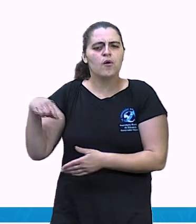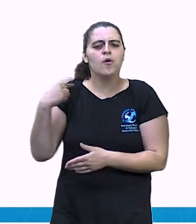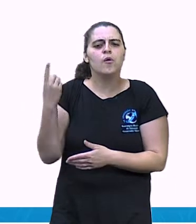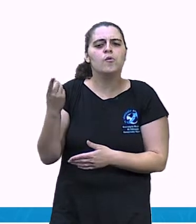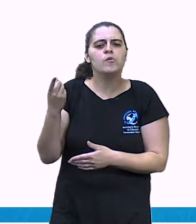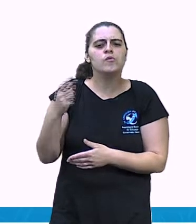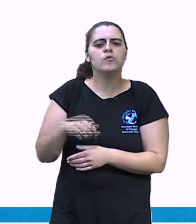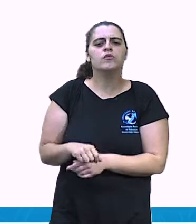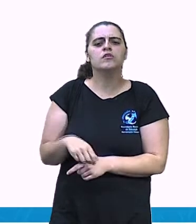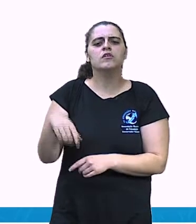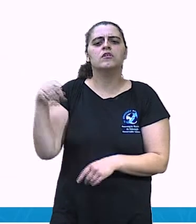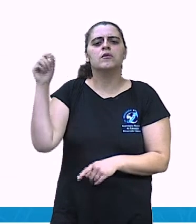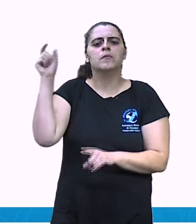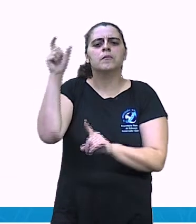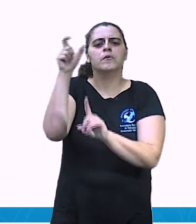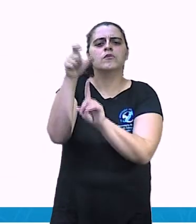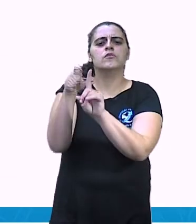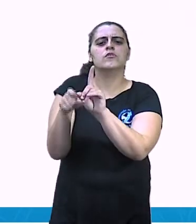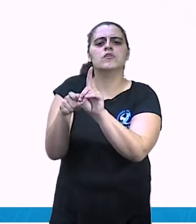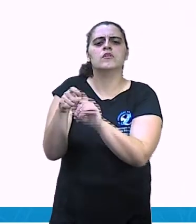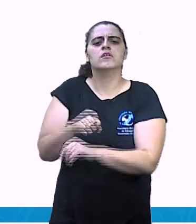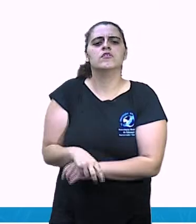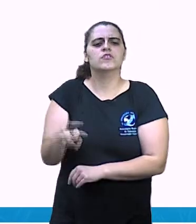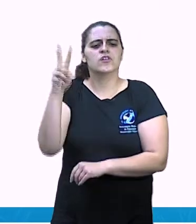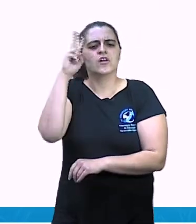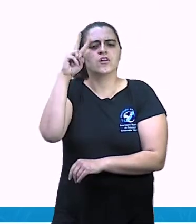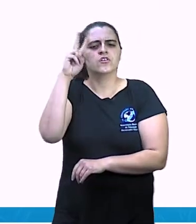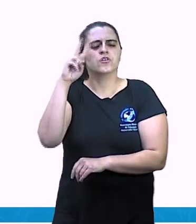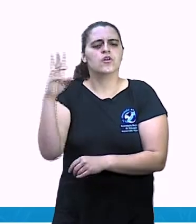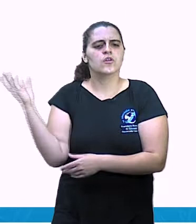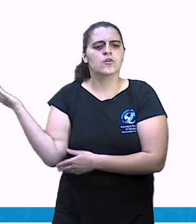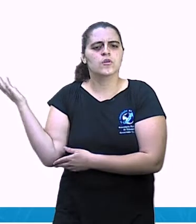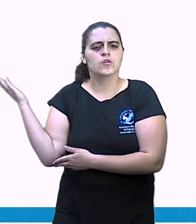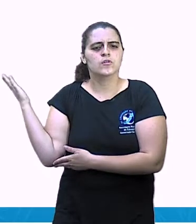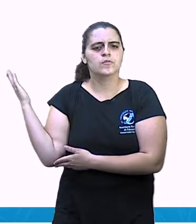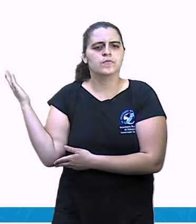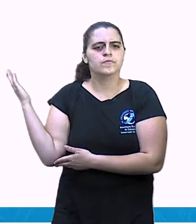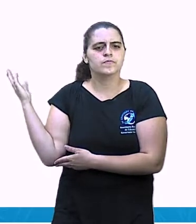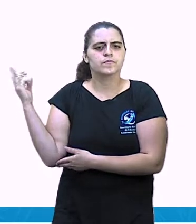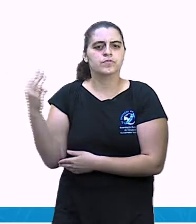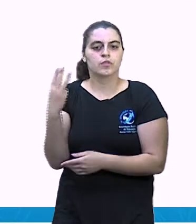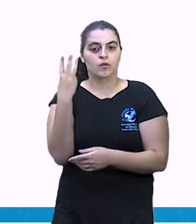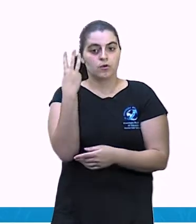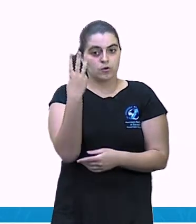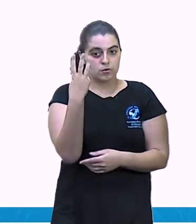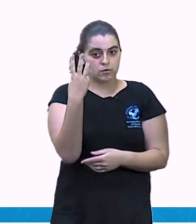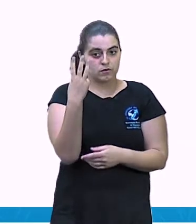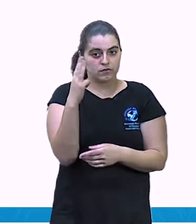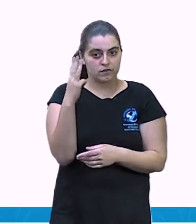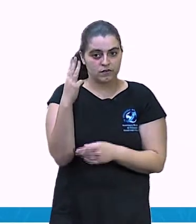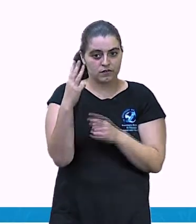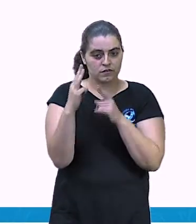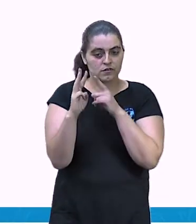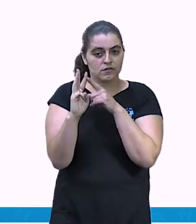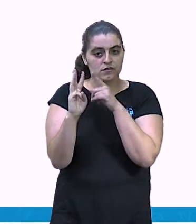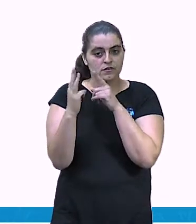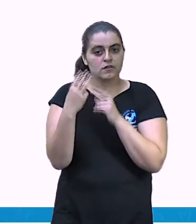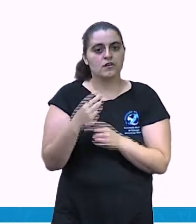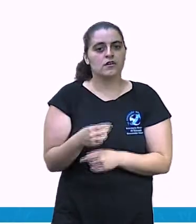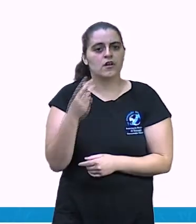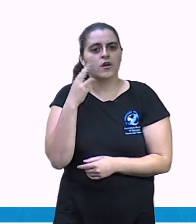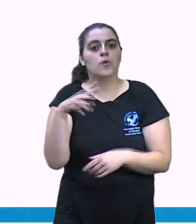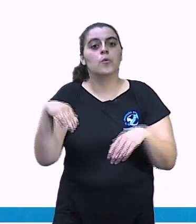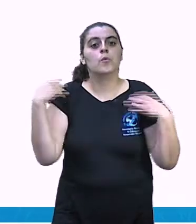contando essa história. Então, vamos a número três. Os trechos que não foram marcados